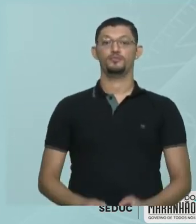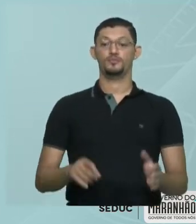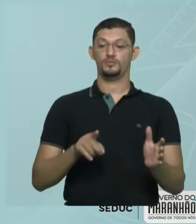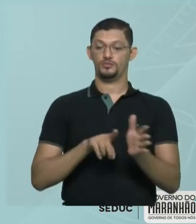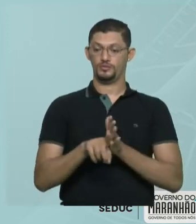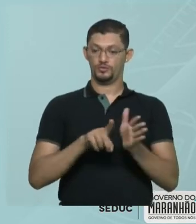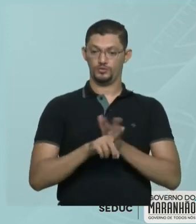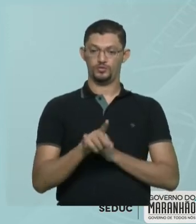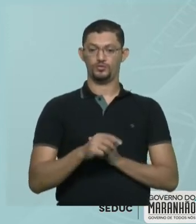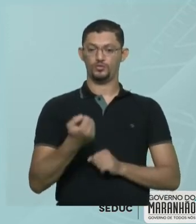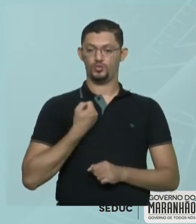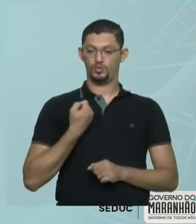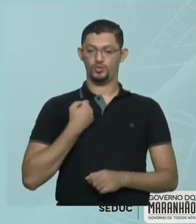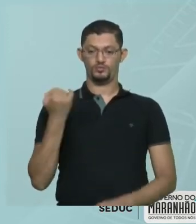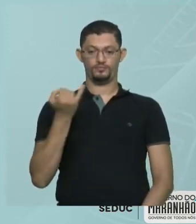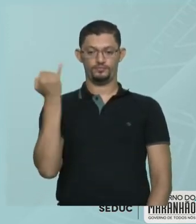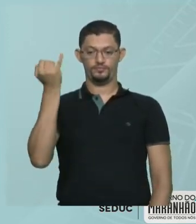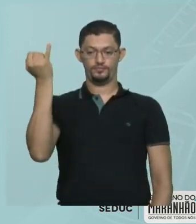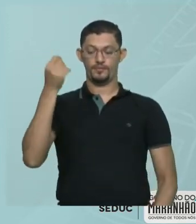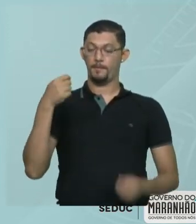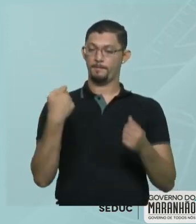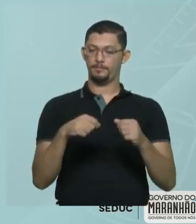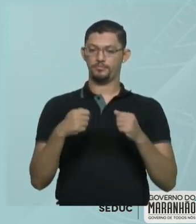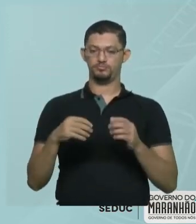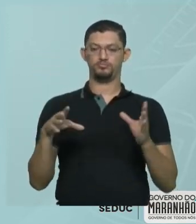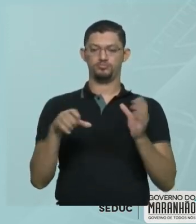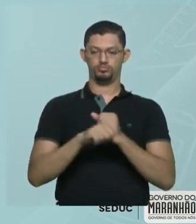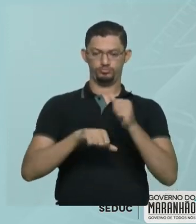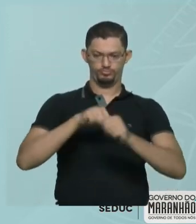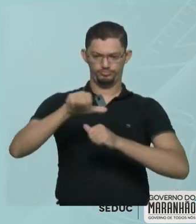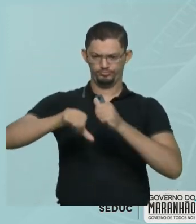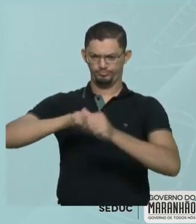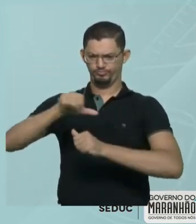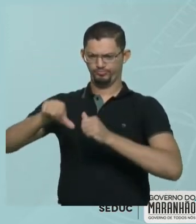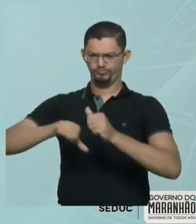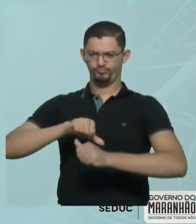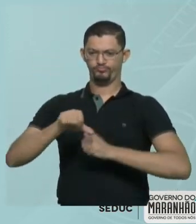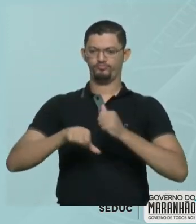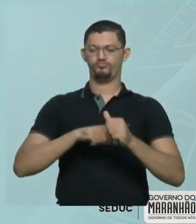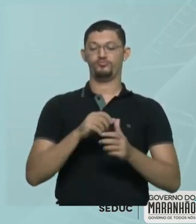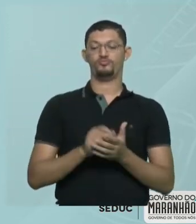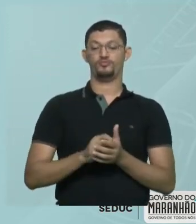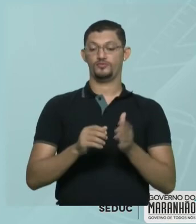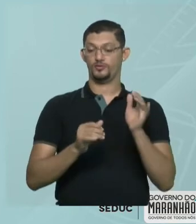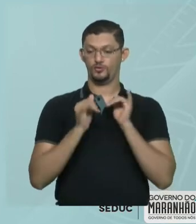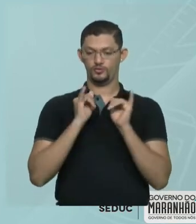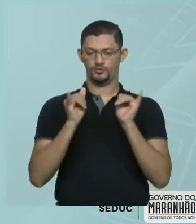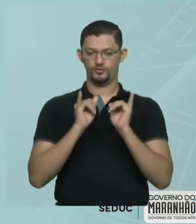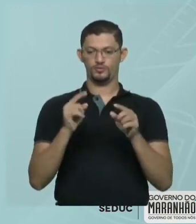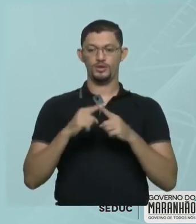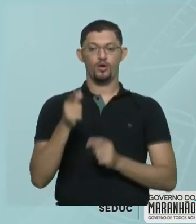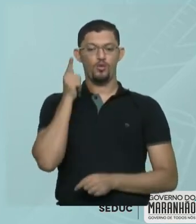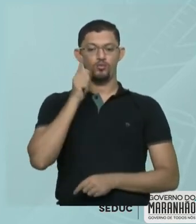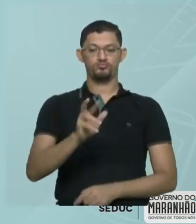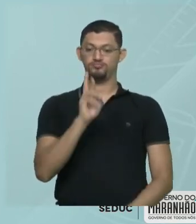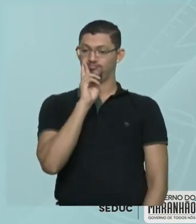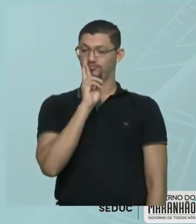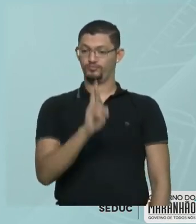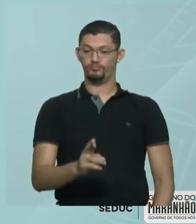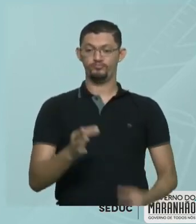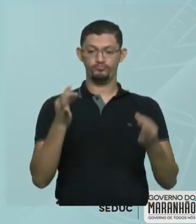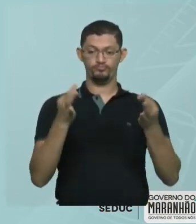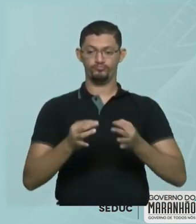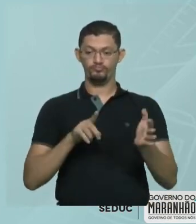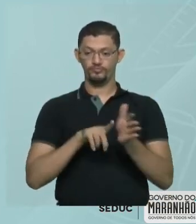dados importantes, mas que você vai ter que promover uma conversão de alguns dados para responder a questão. A questão,